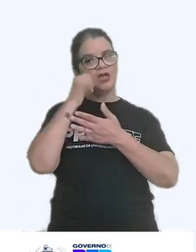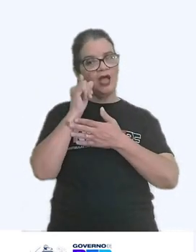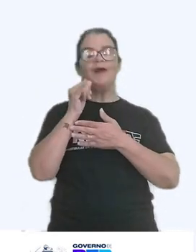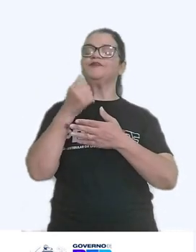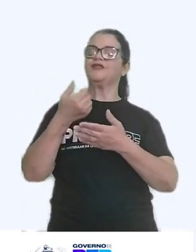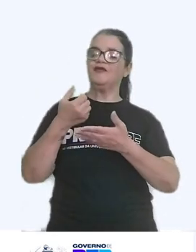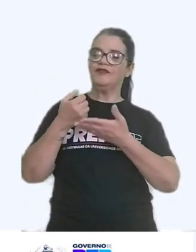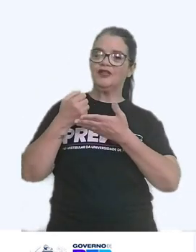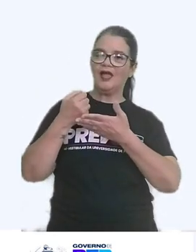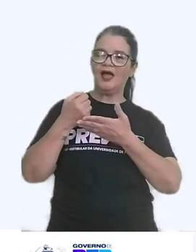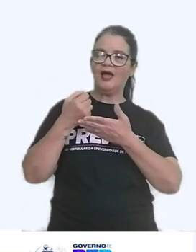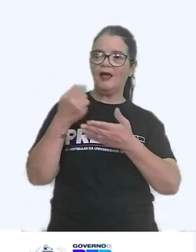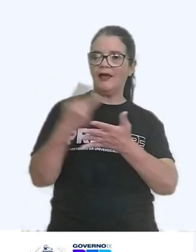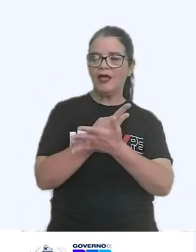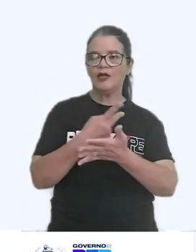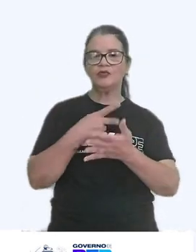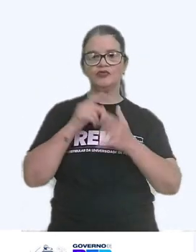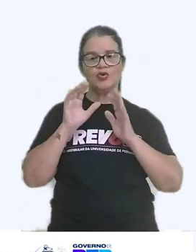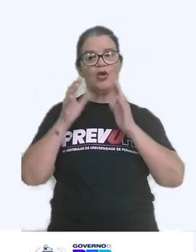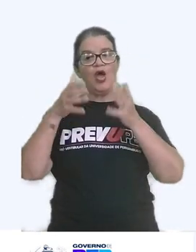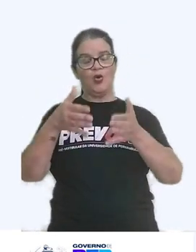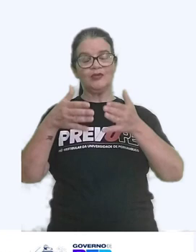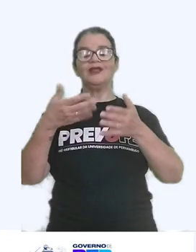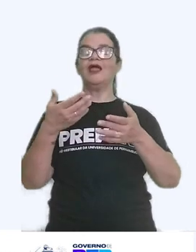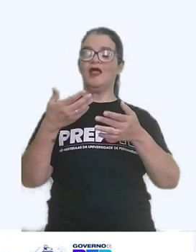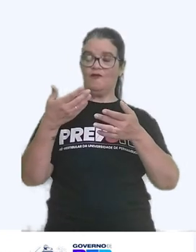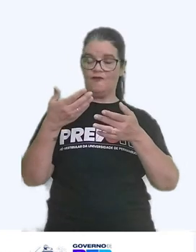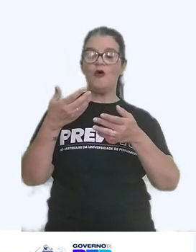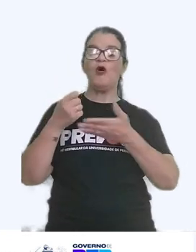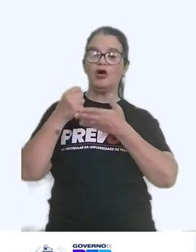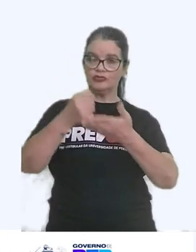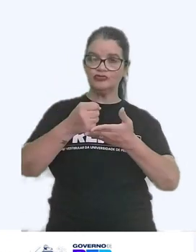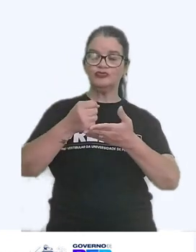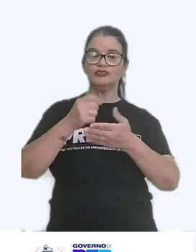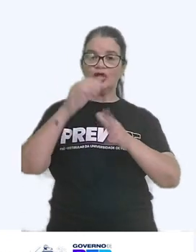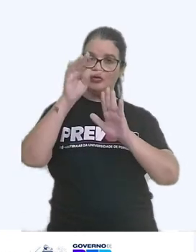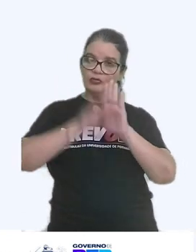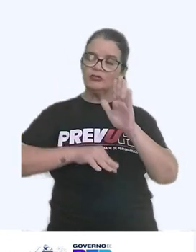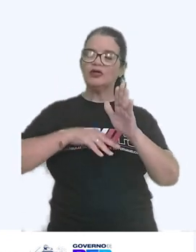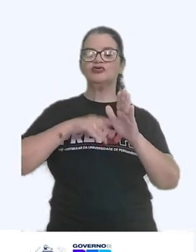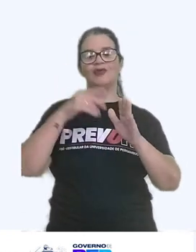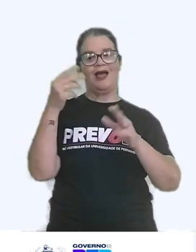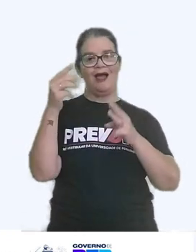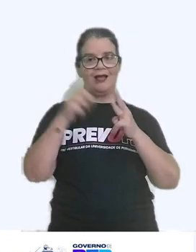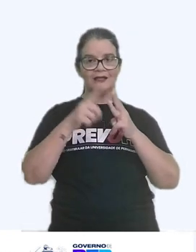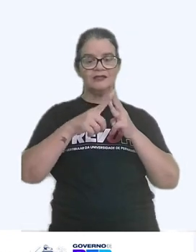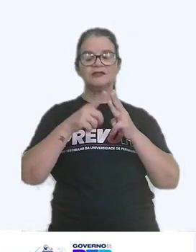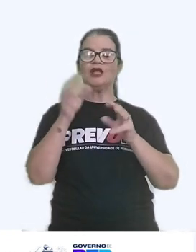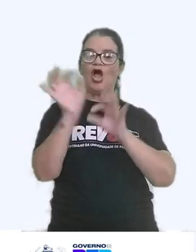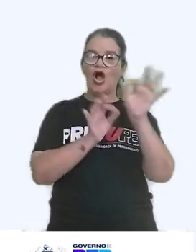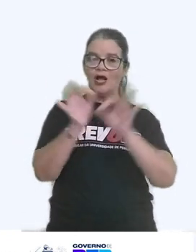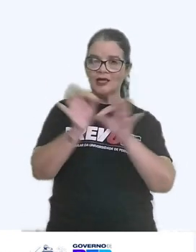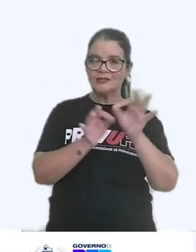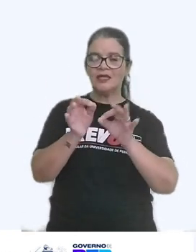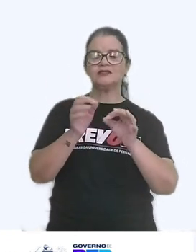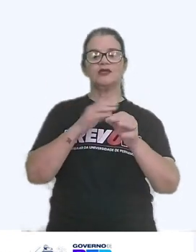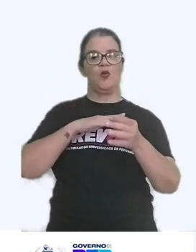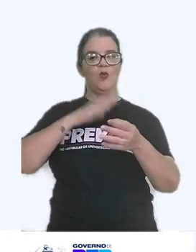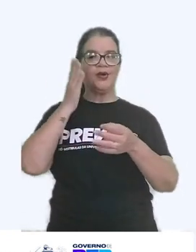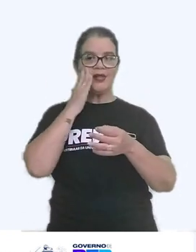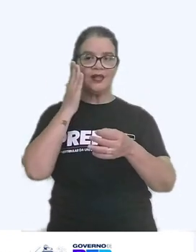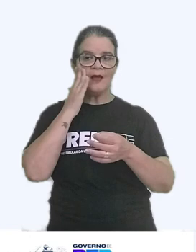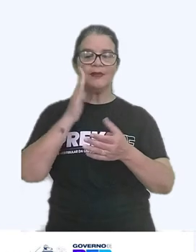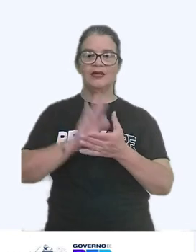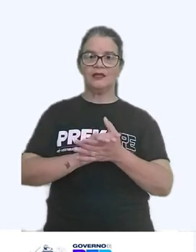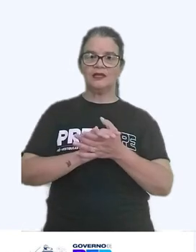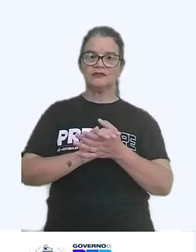central e a manter o foco ao longo do texto. A terceira competência relacionada à seleção, organização e interpretação